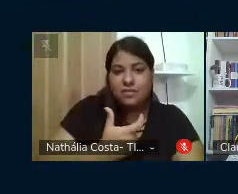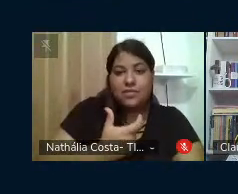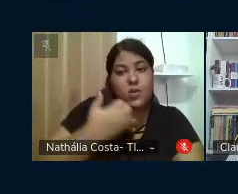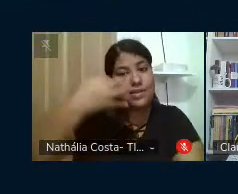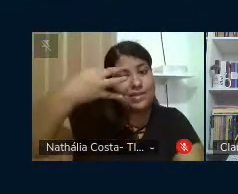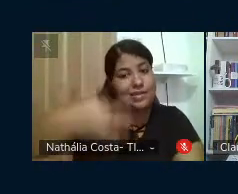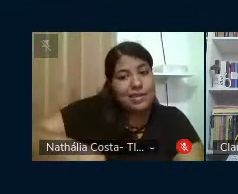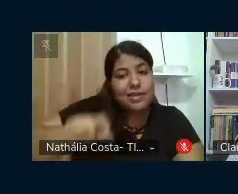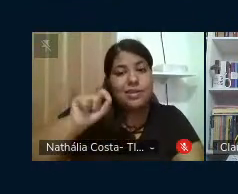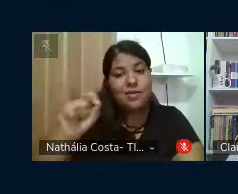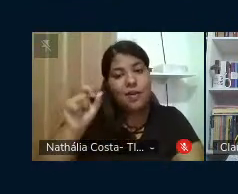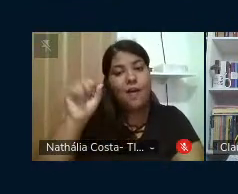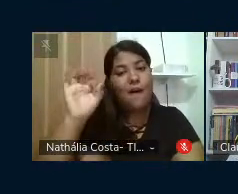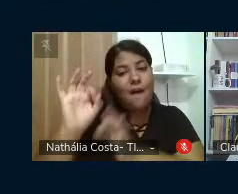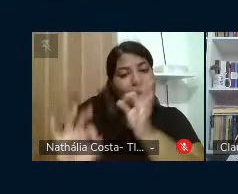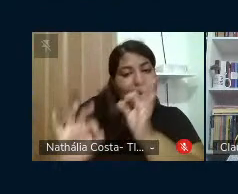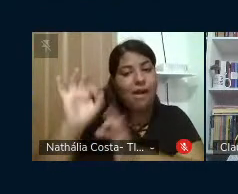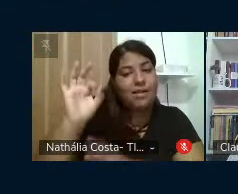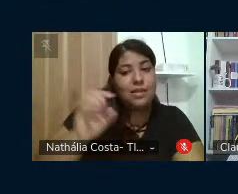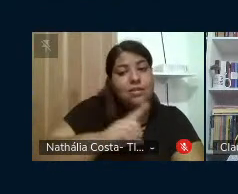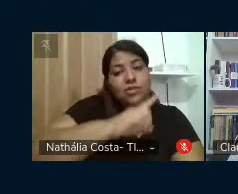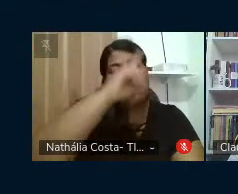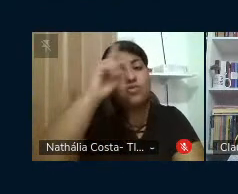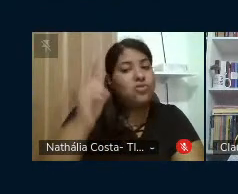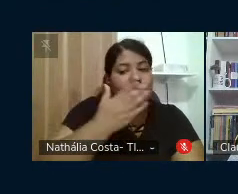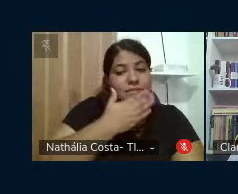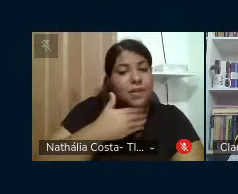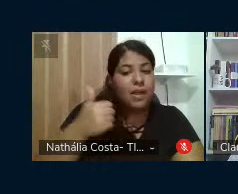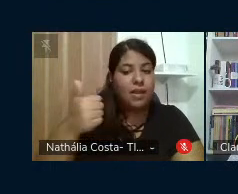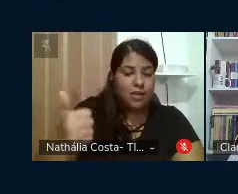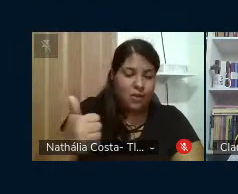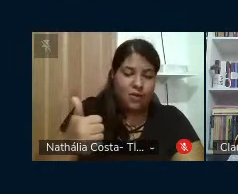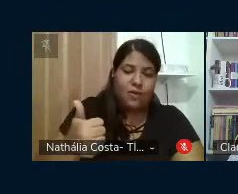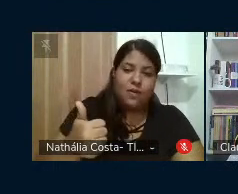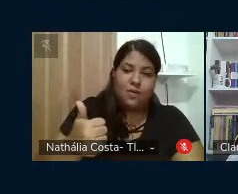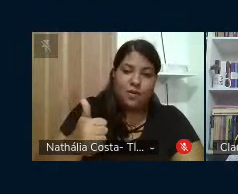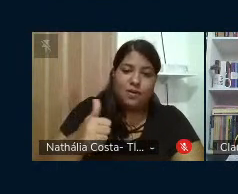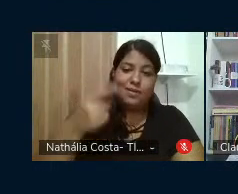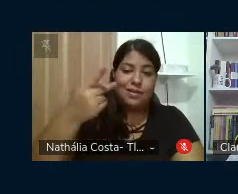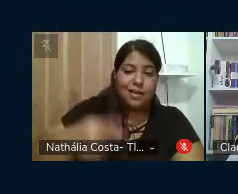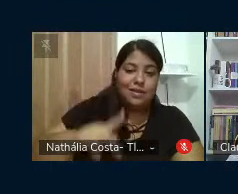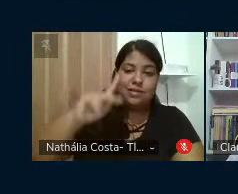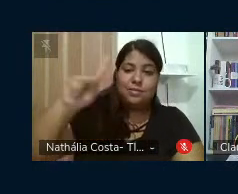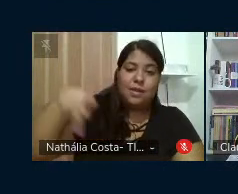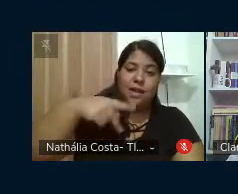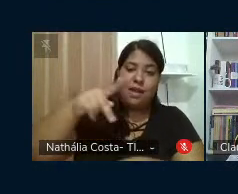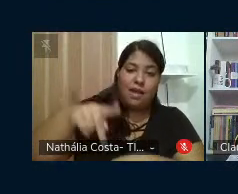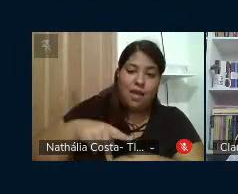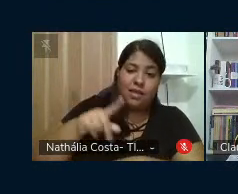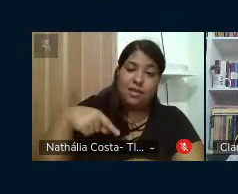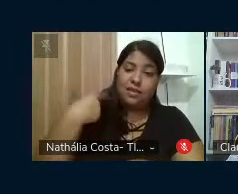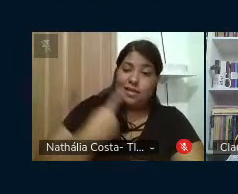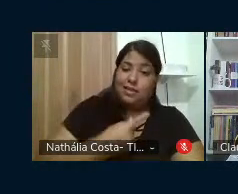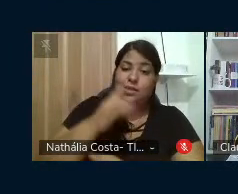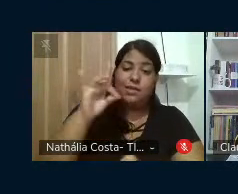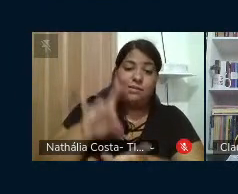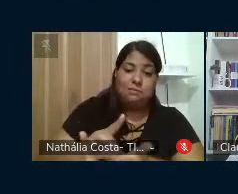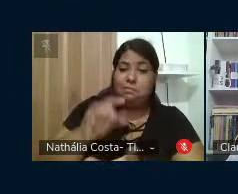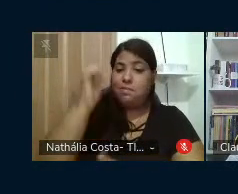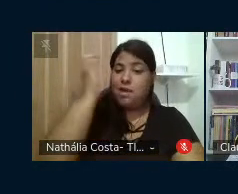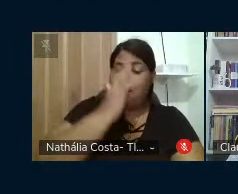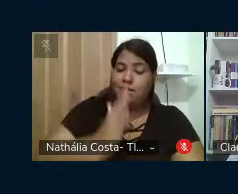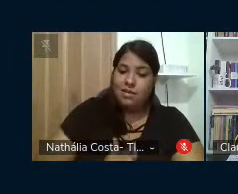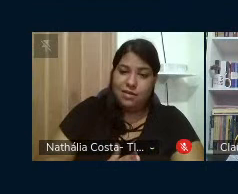certeza de construir guias melhores nesse nosso país na nossa realidade brasileira